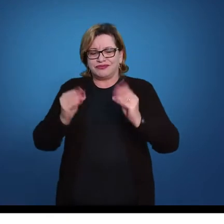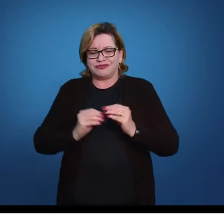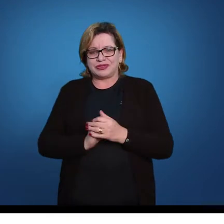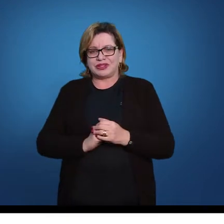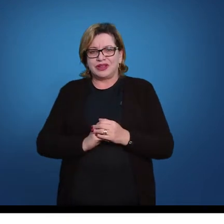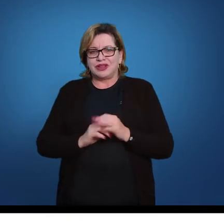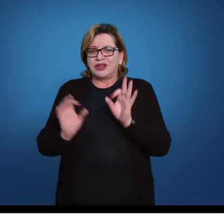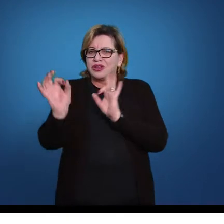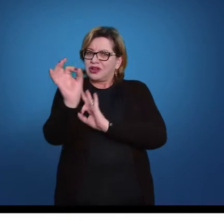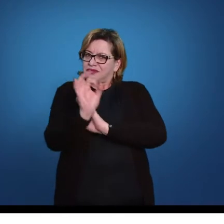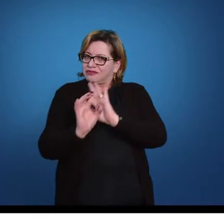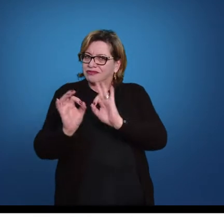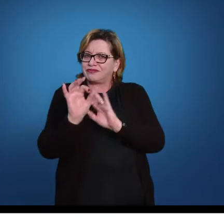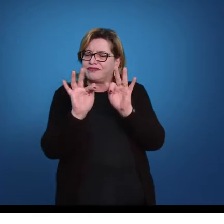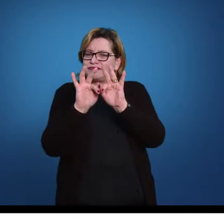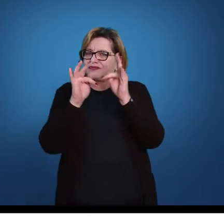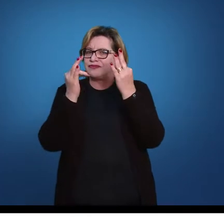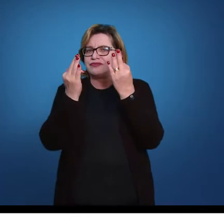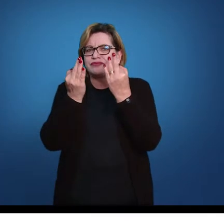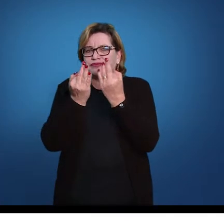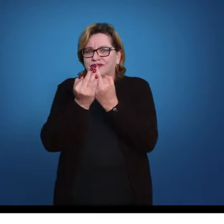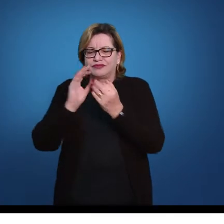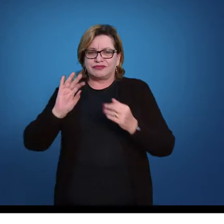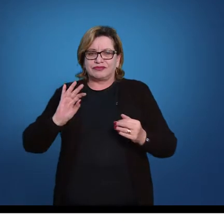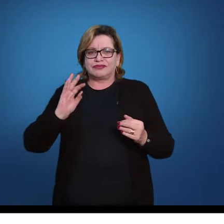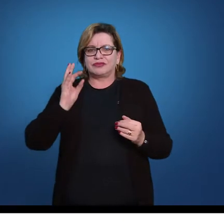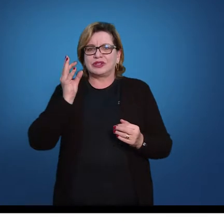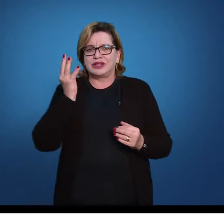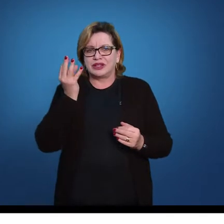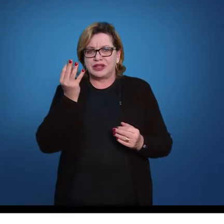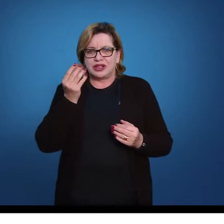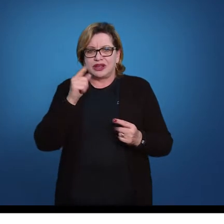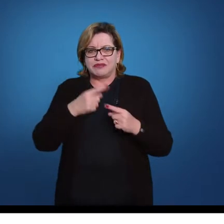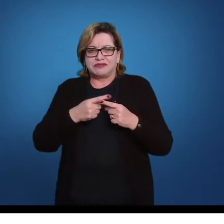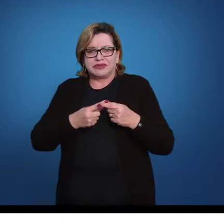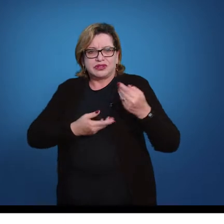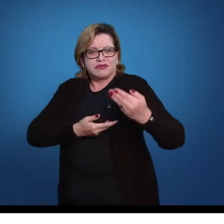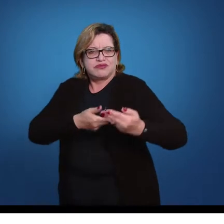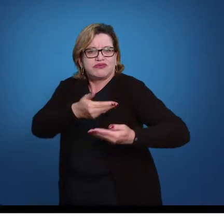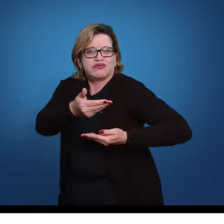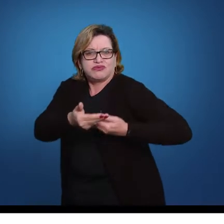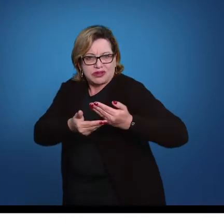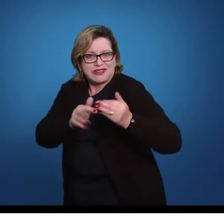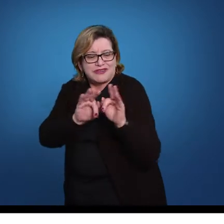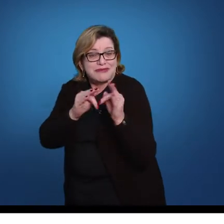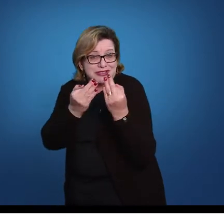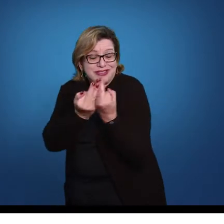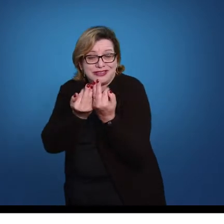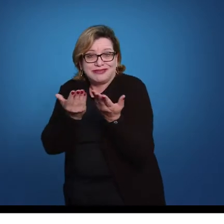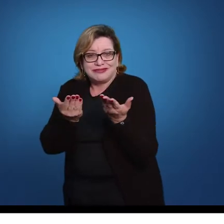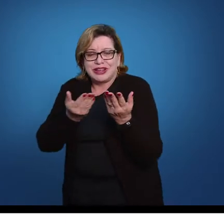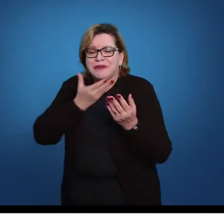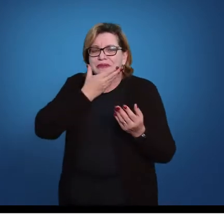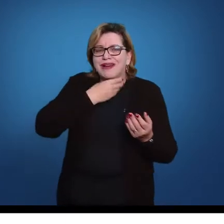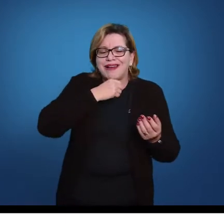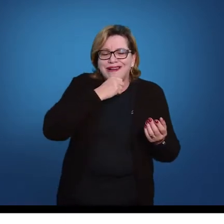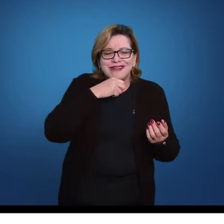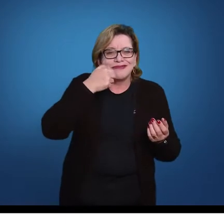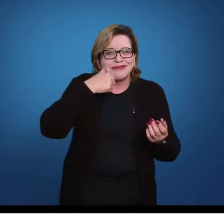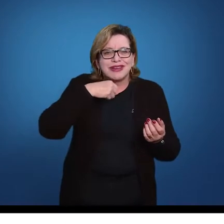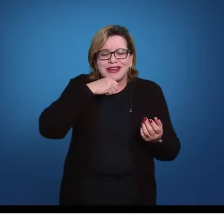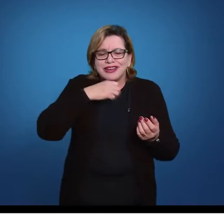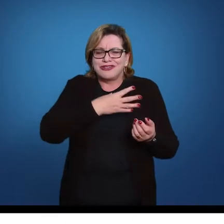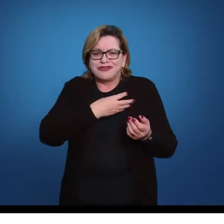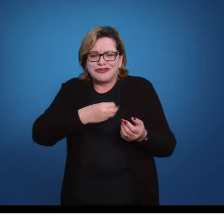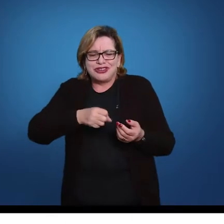organização familiar, ela se dava tanto por relações co-sanguíneas, entre pais, filhos, tios,